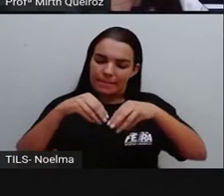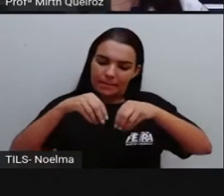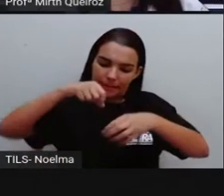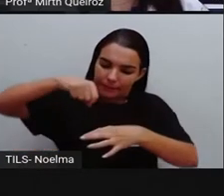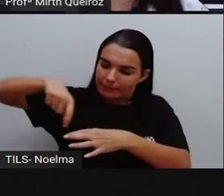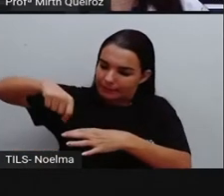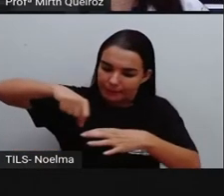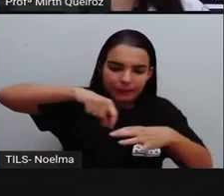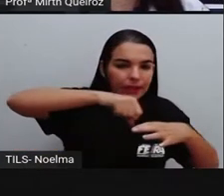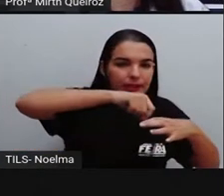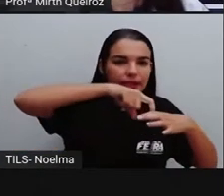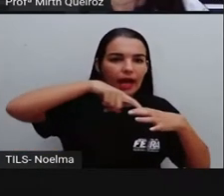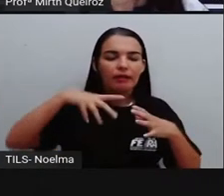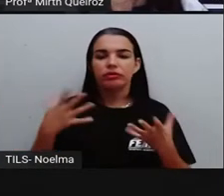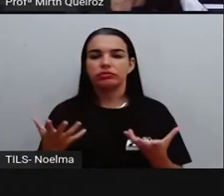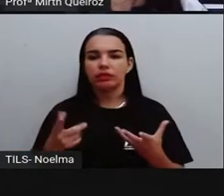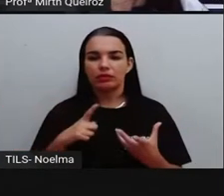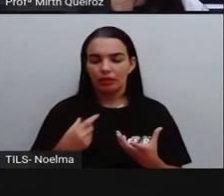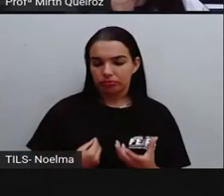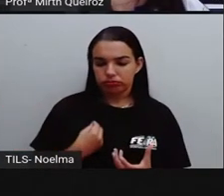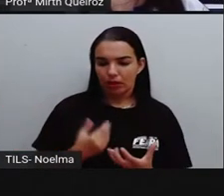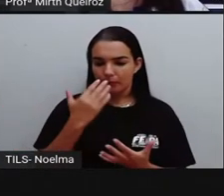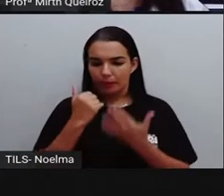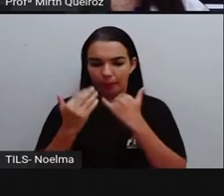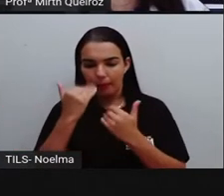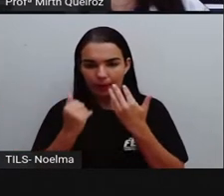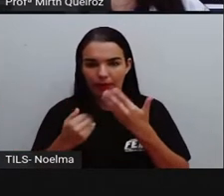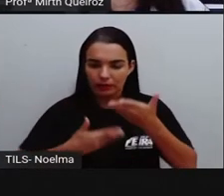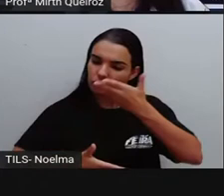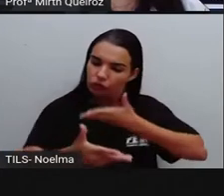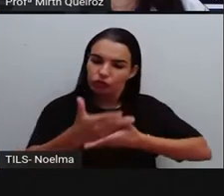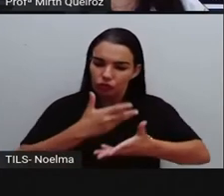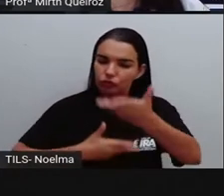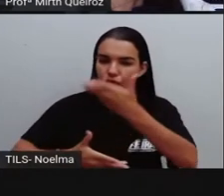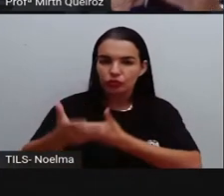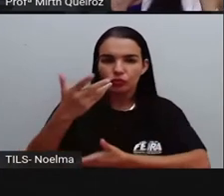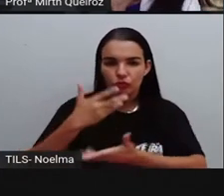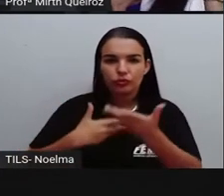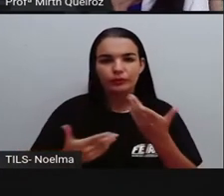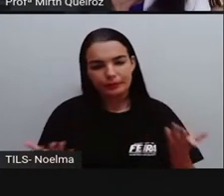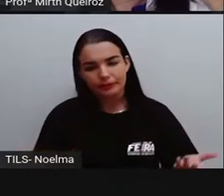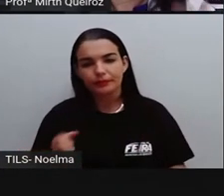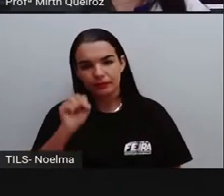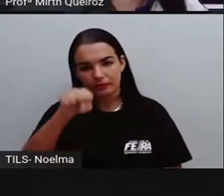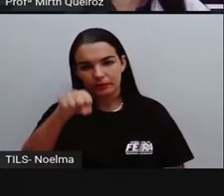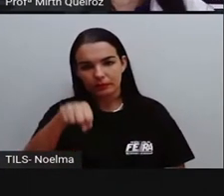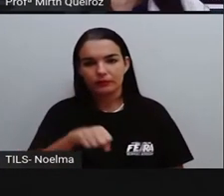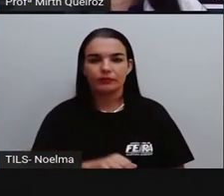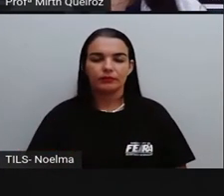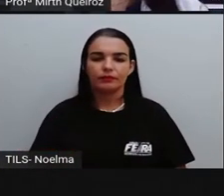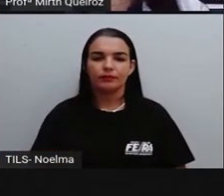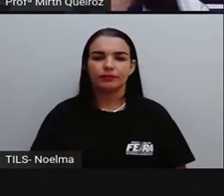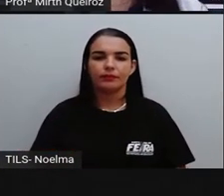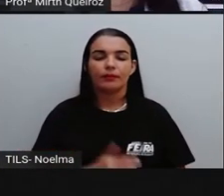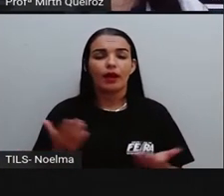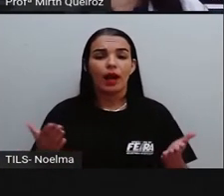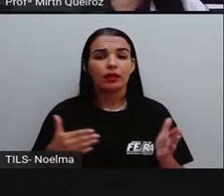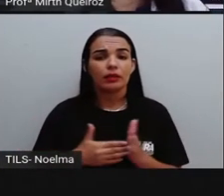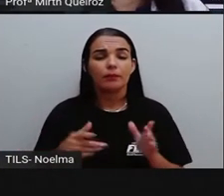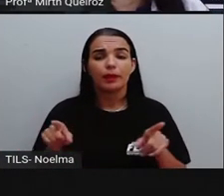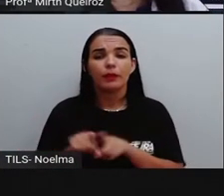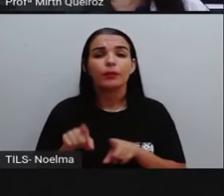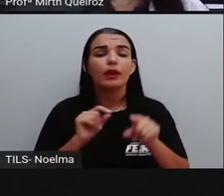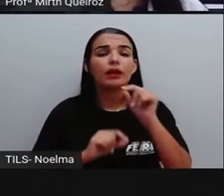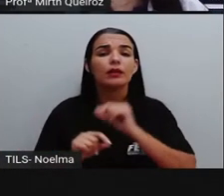necessitavam para sobrevivência e, assim, elas iriam, a partir do que produziam ali, fazendo trocas. Até que chegou o momento